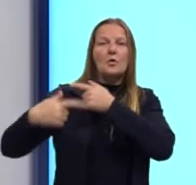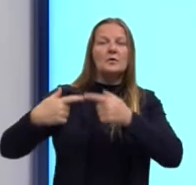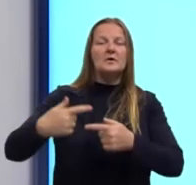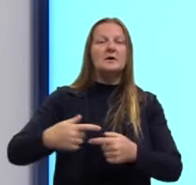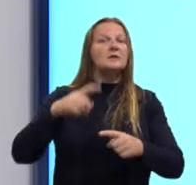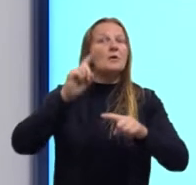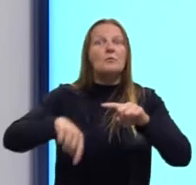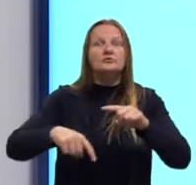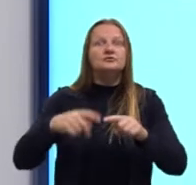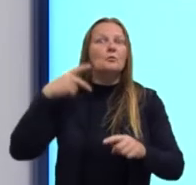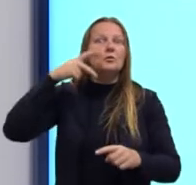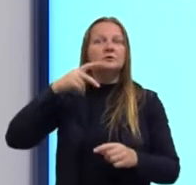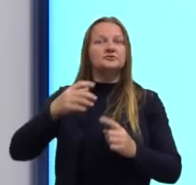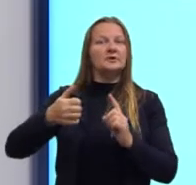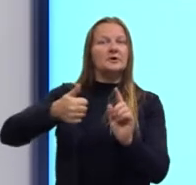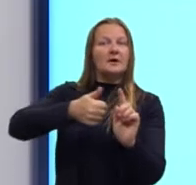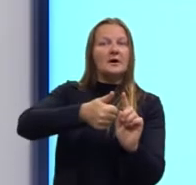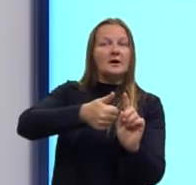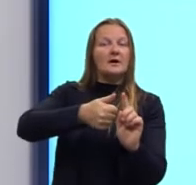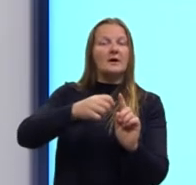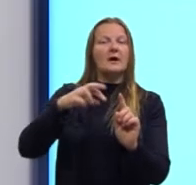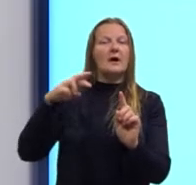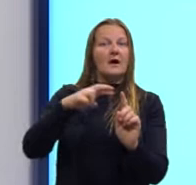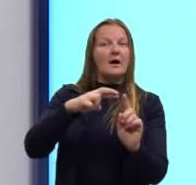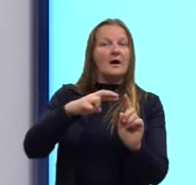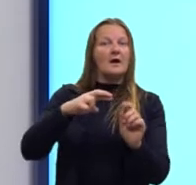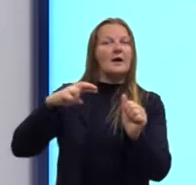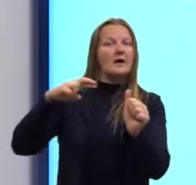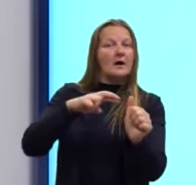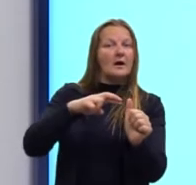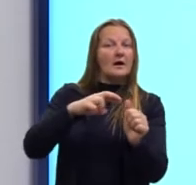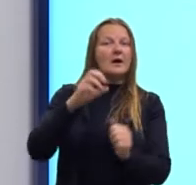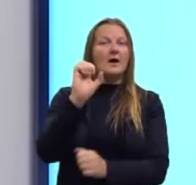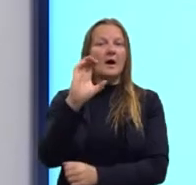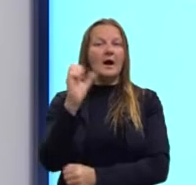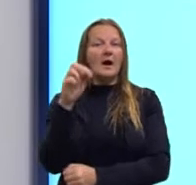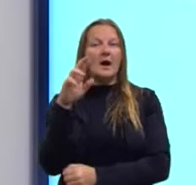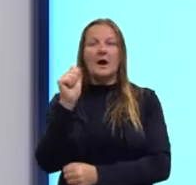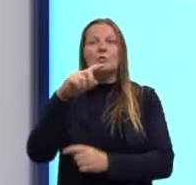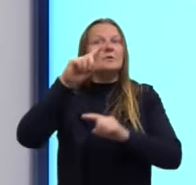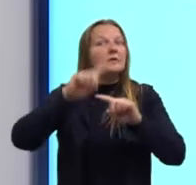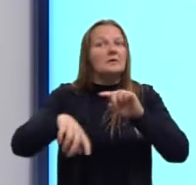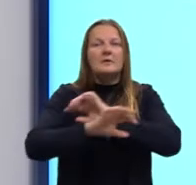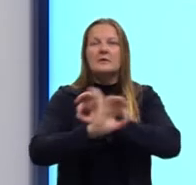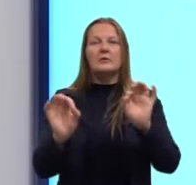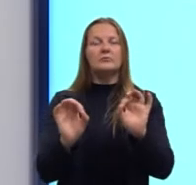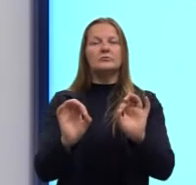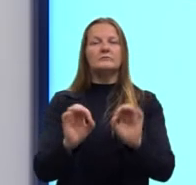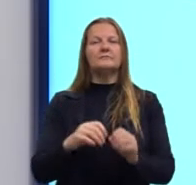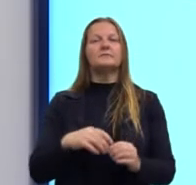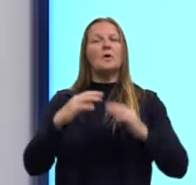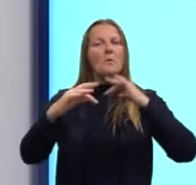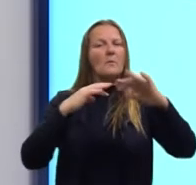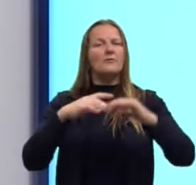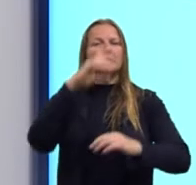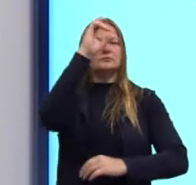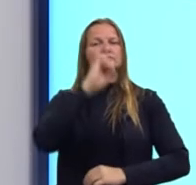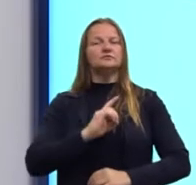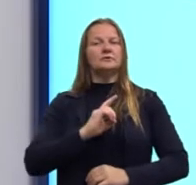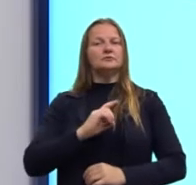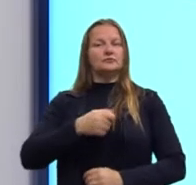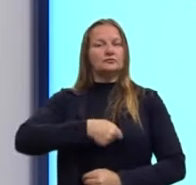políticos. E essas leis racistas, elas foram combatidas pelo movimento dos direitos